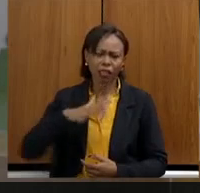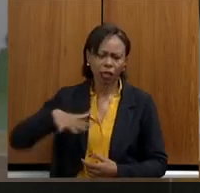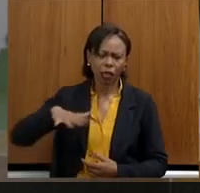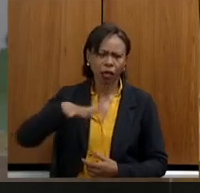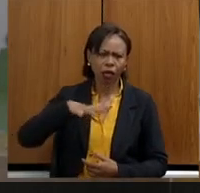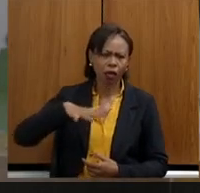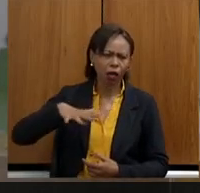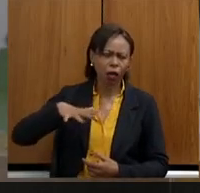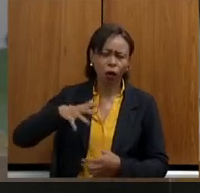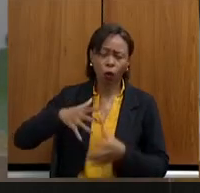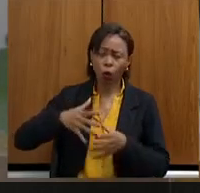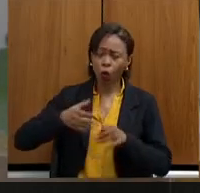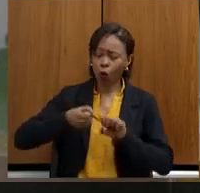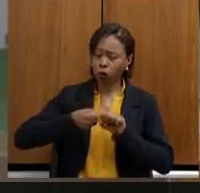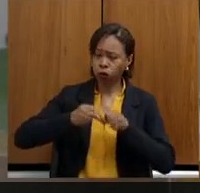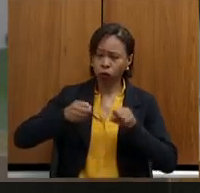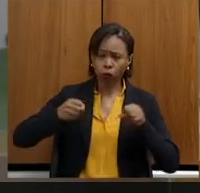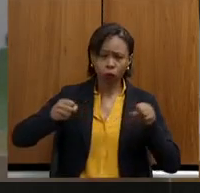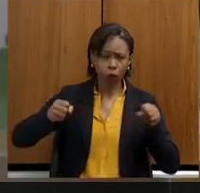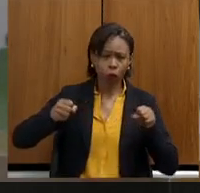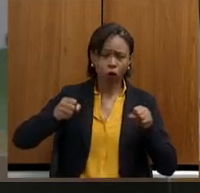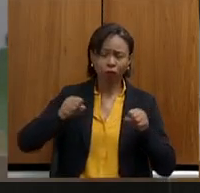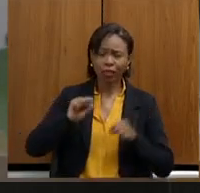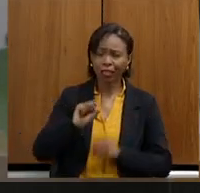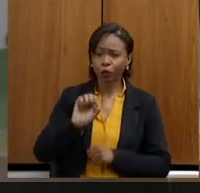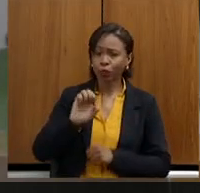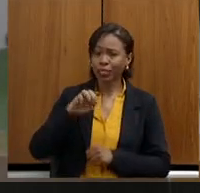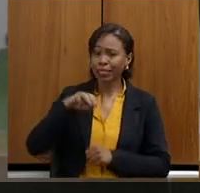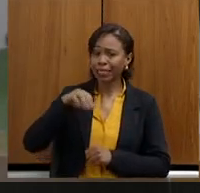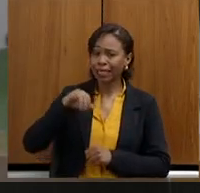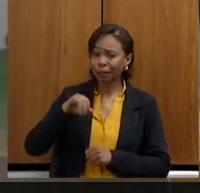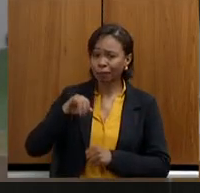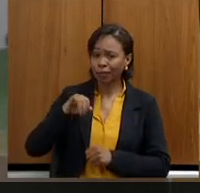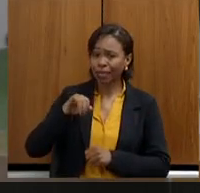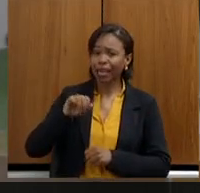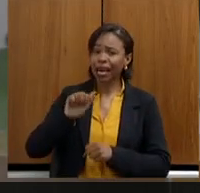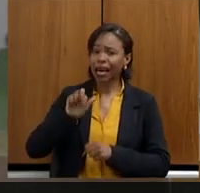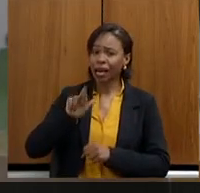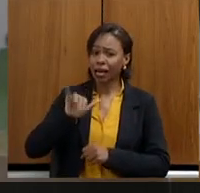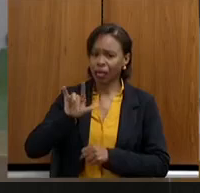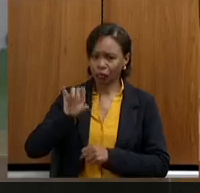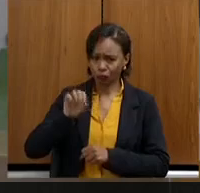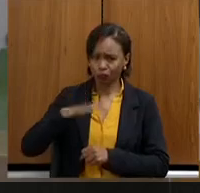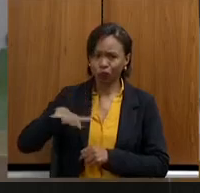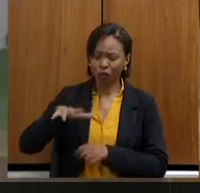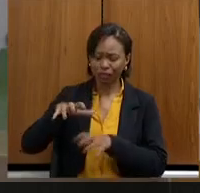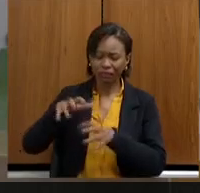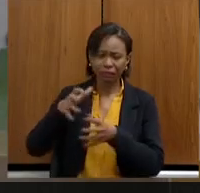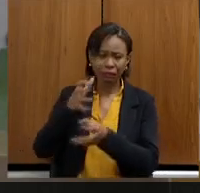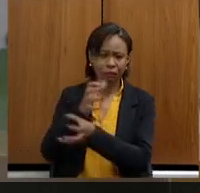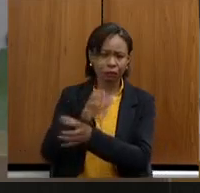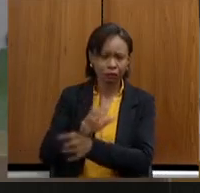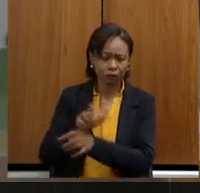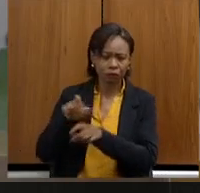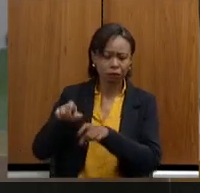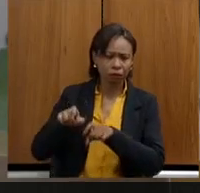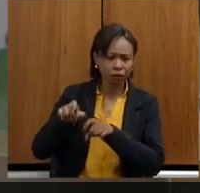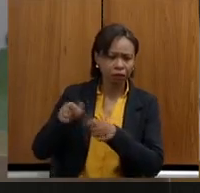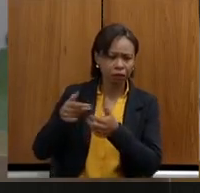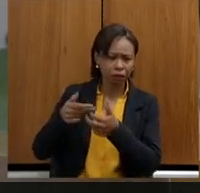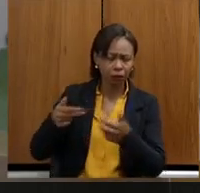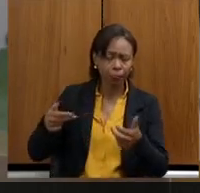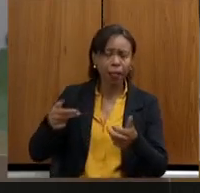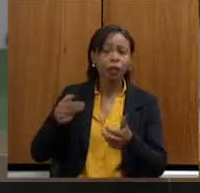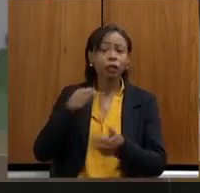grande do Semiárido e nós temos a solução. É só a priorização, como a